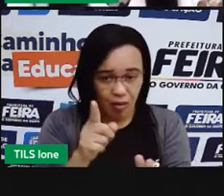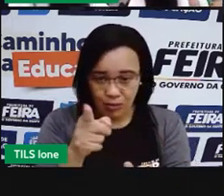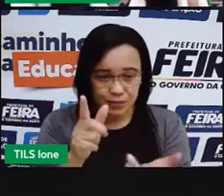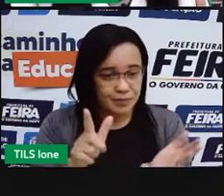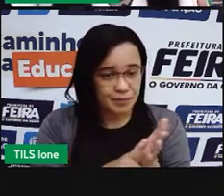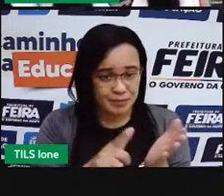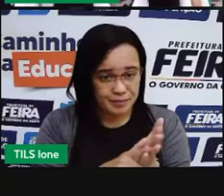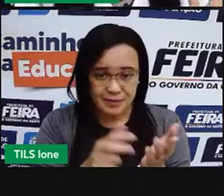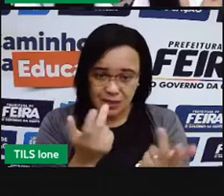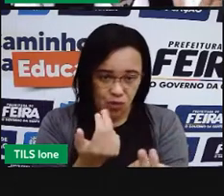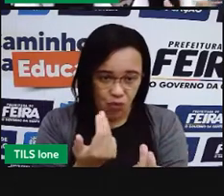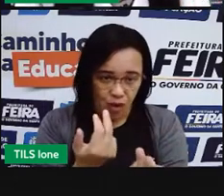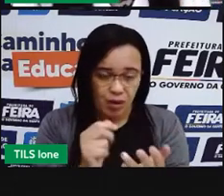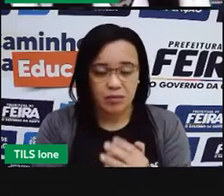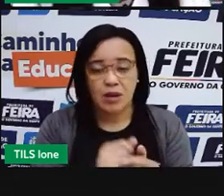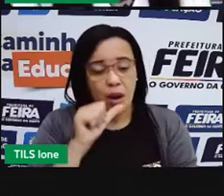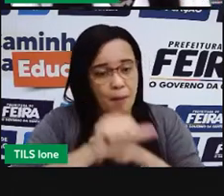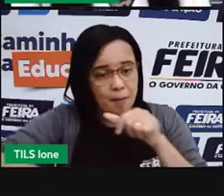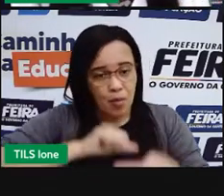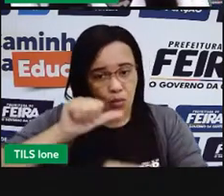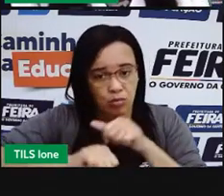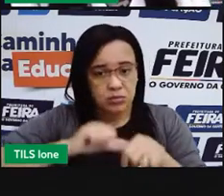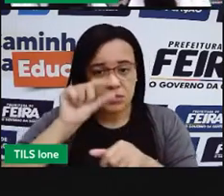vai pagar esse mês.